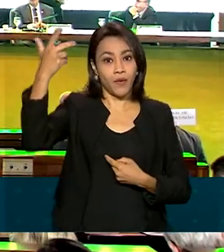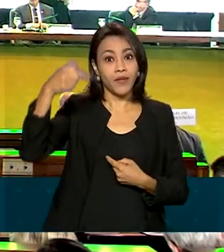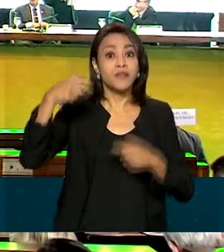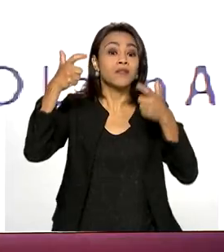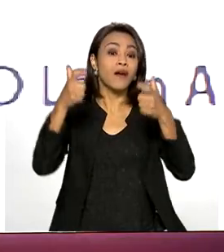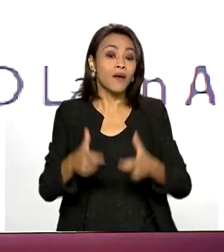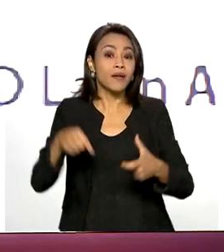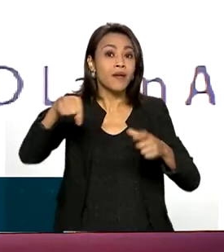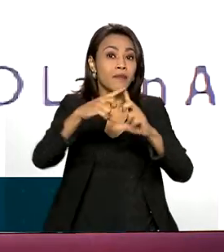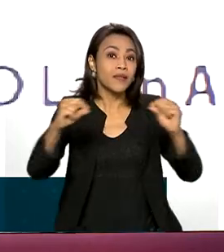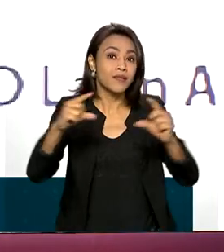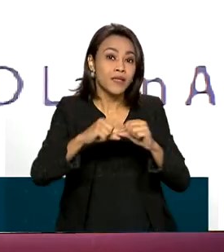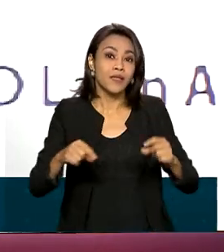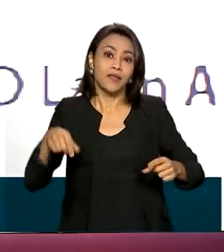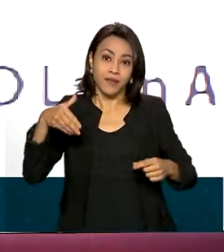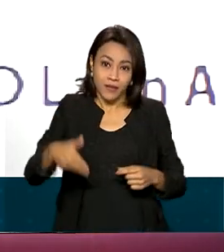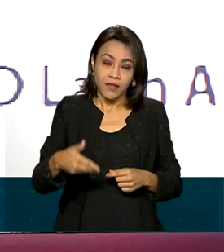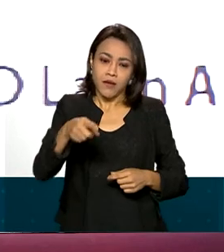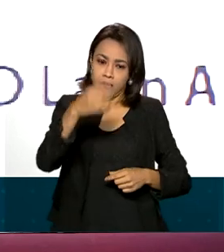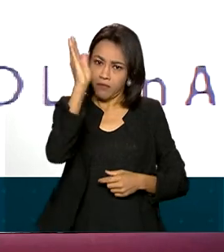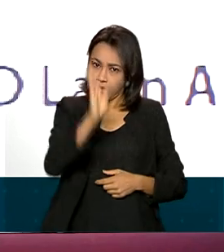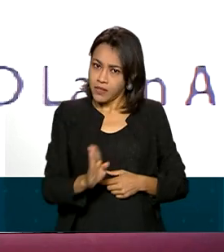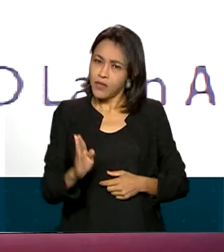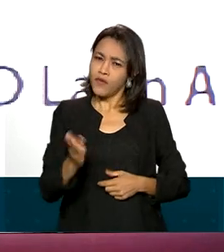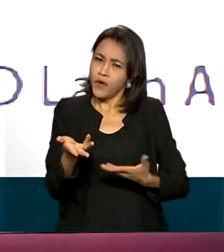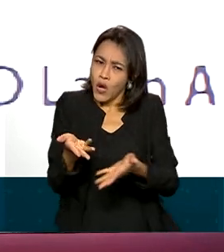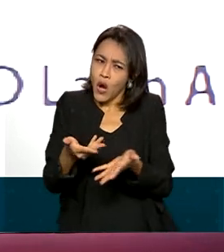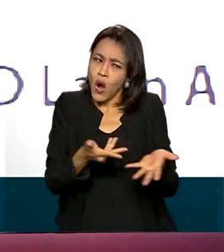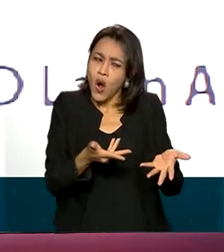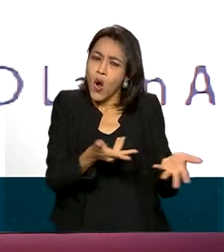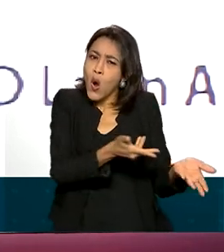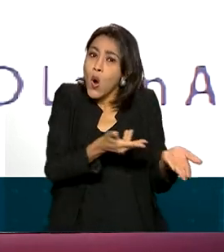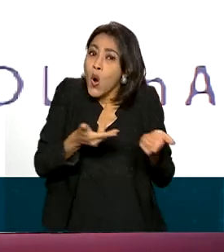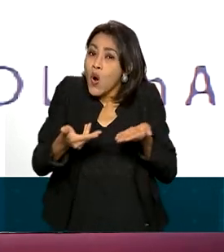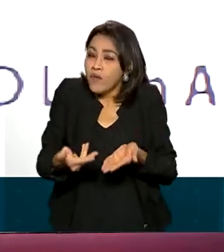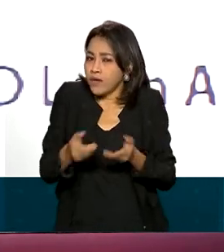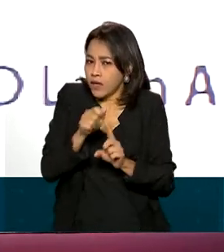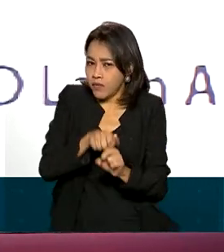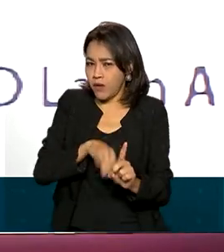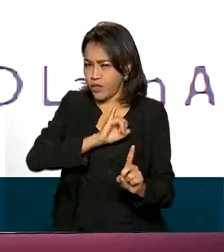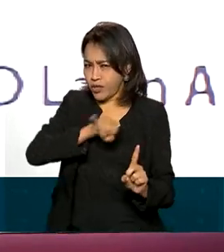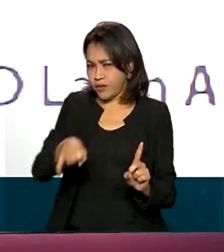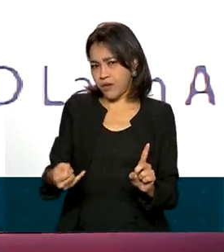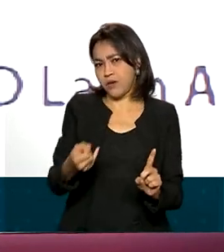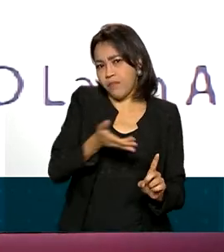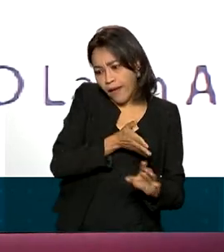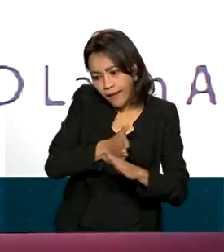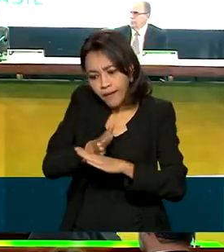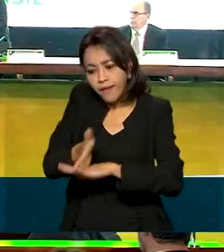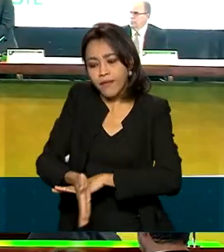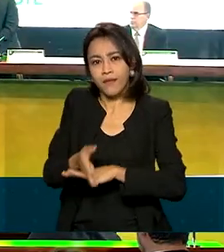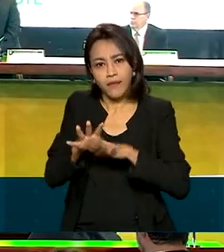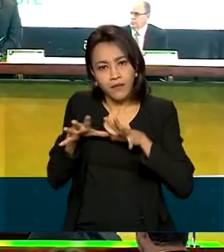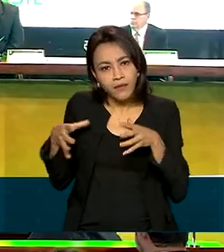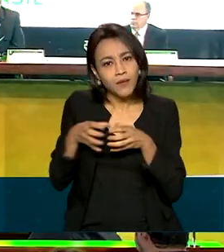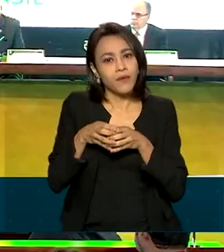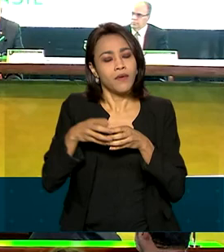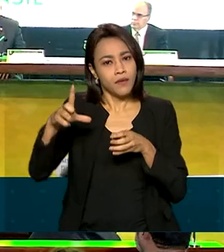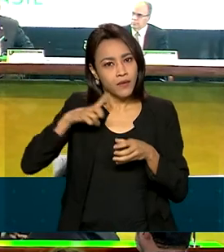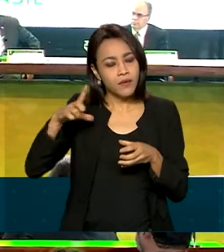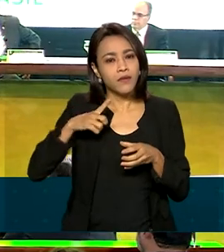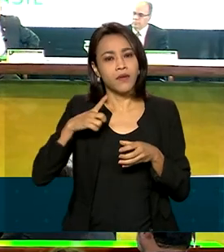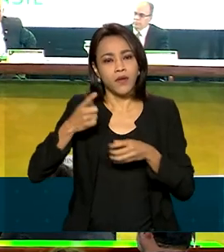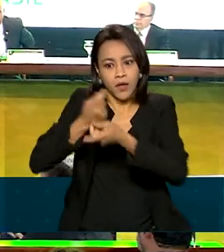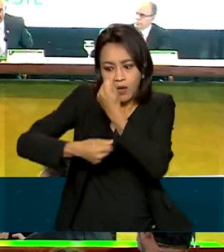Itamaraty. O Brasil foi convidado em janeiro a dar início ao processo formal de ingresso na organização, que reúne as